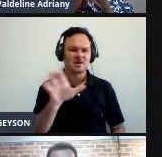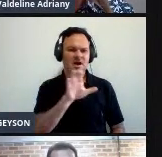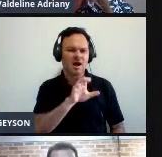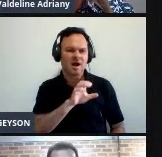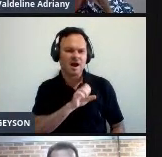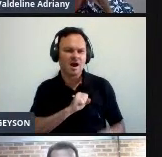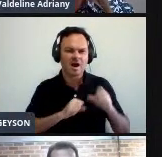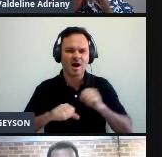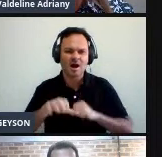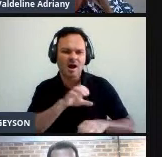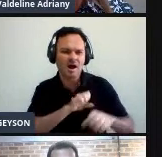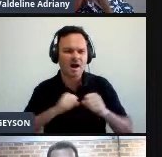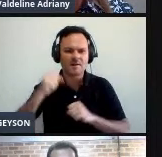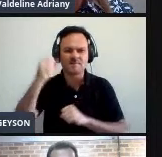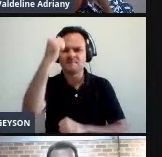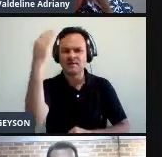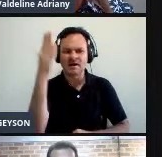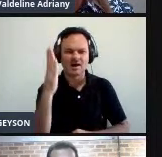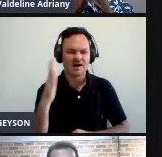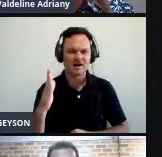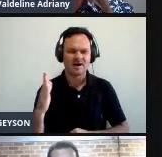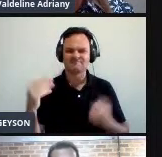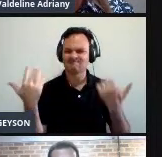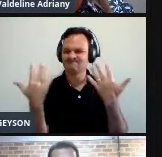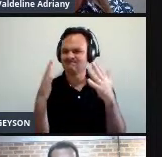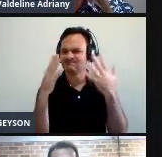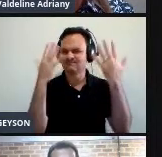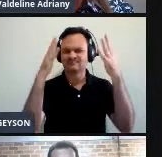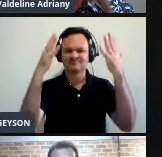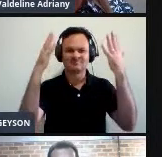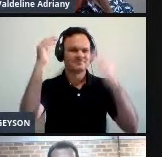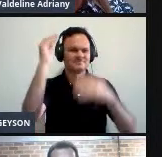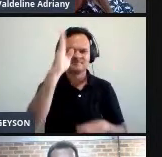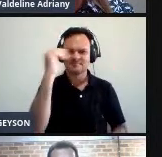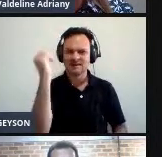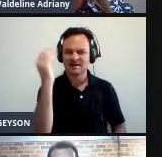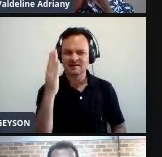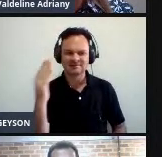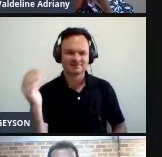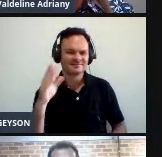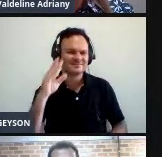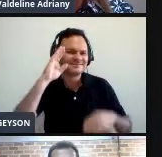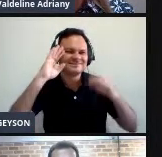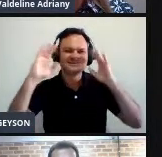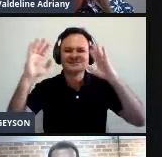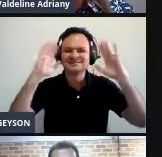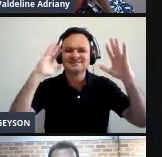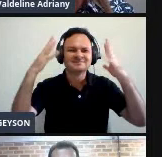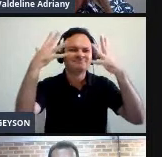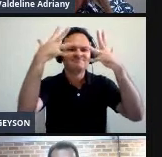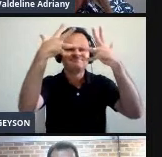amada, e ó alagrada, salve salve, Brasil no sol do intenso raio,